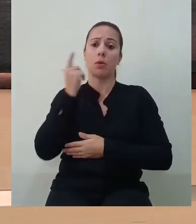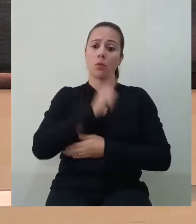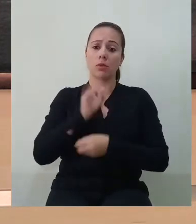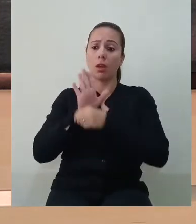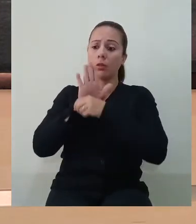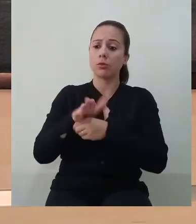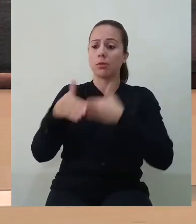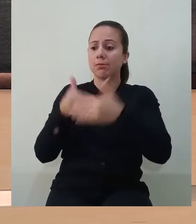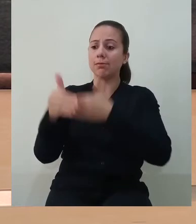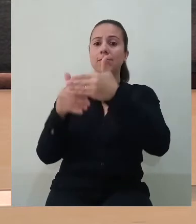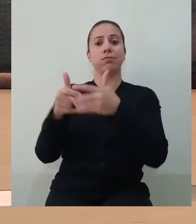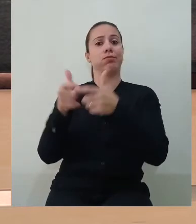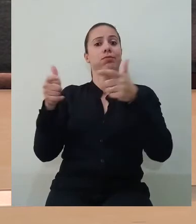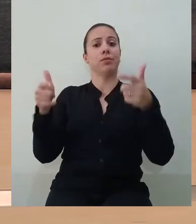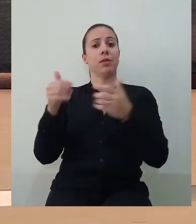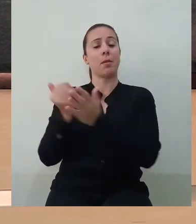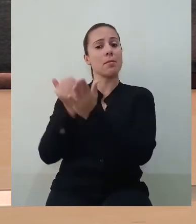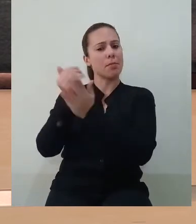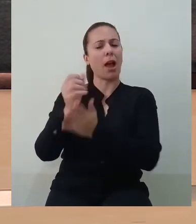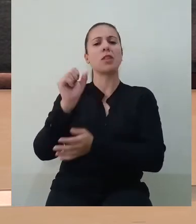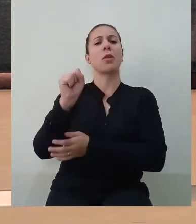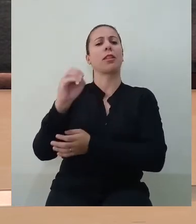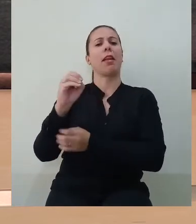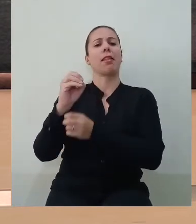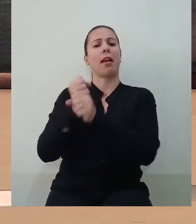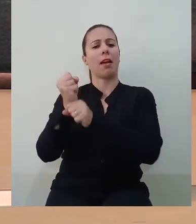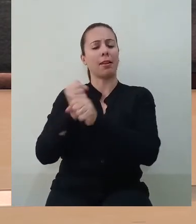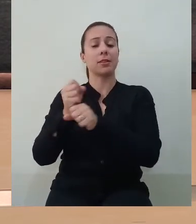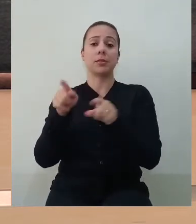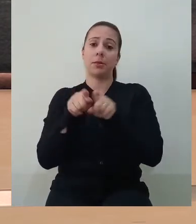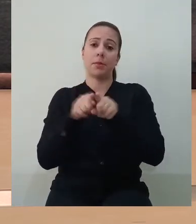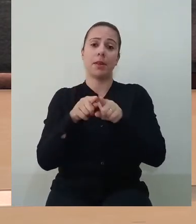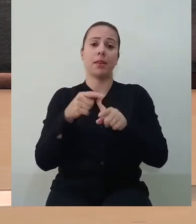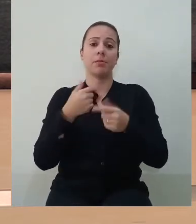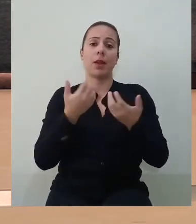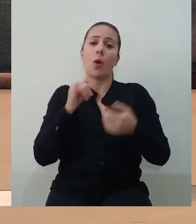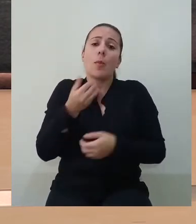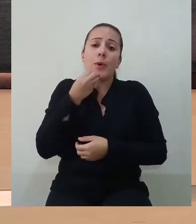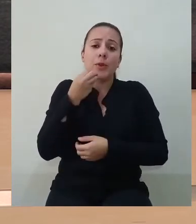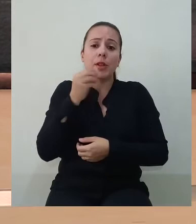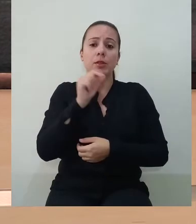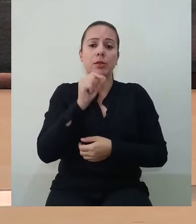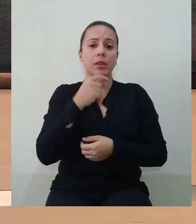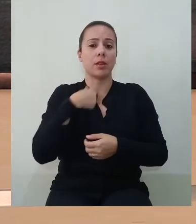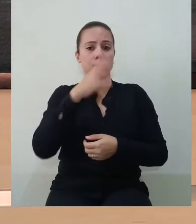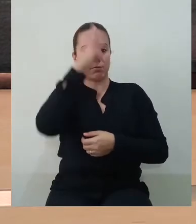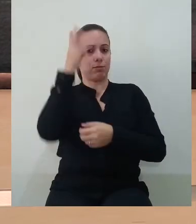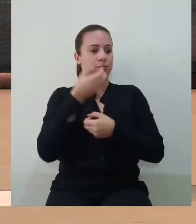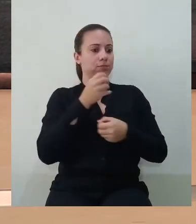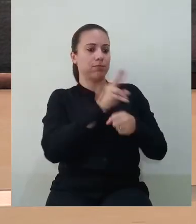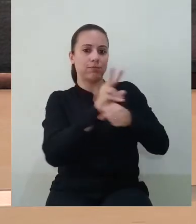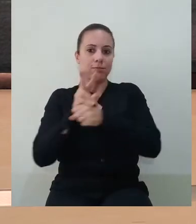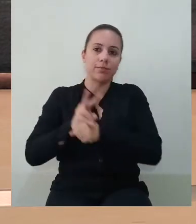contribuir para o crescimento, possamos mais 80 anos estar crescendo e eu não posso deixar de falar também da oportunidade de entrar na Brigada de